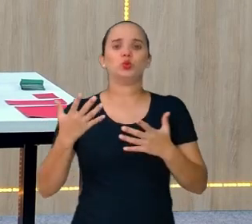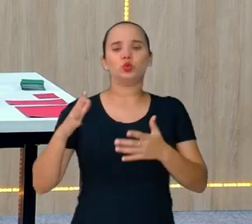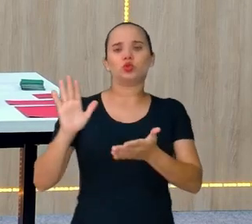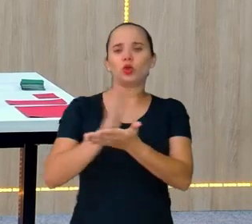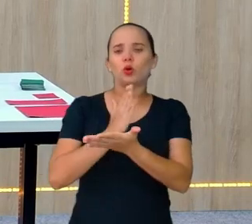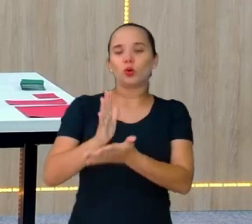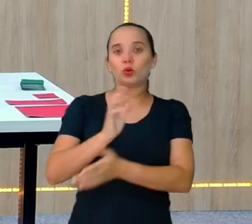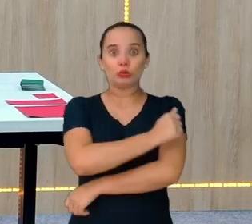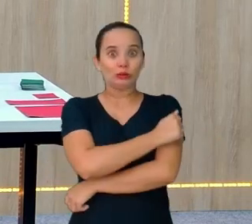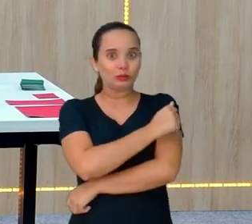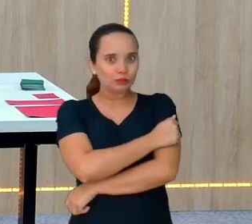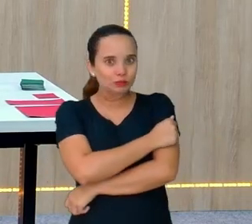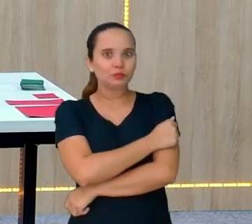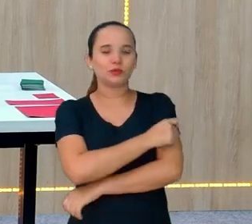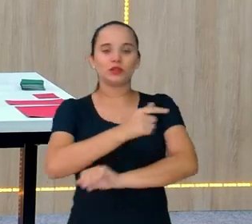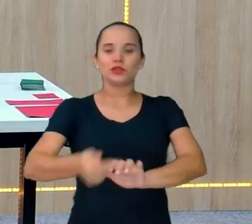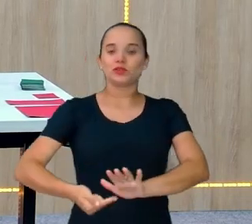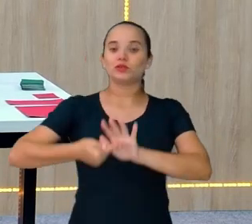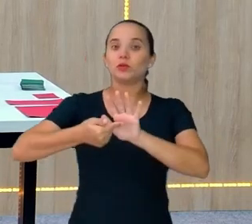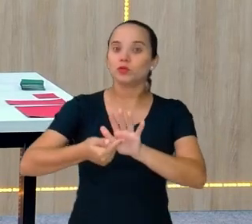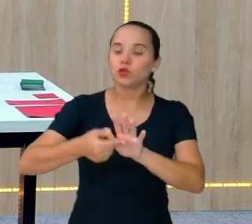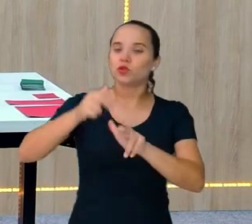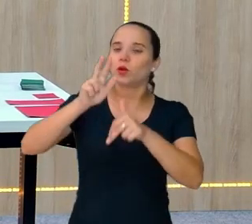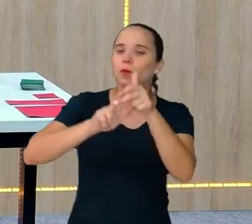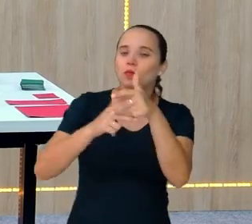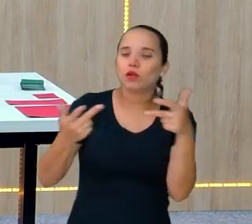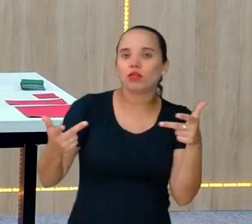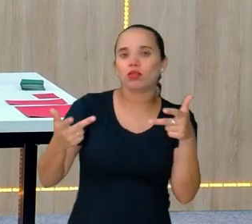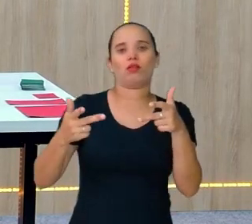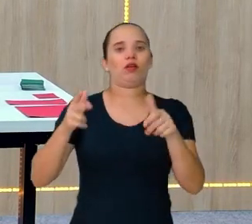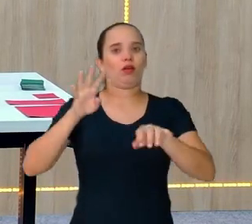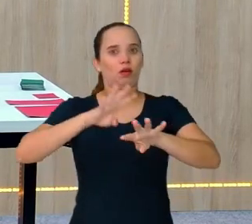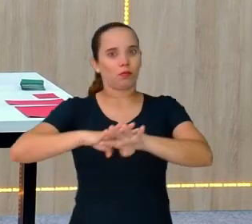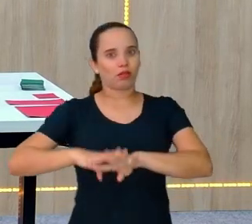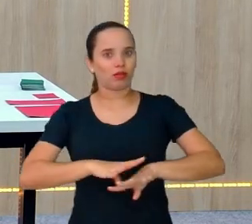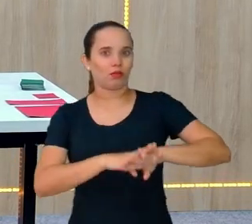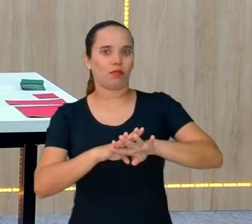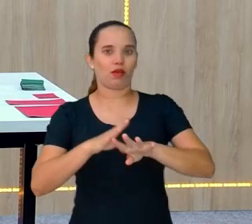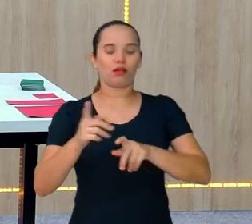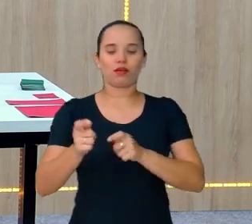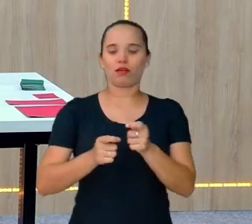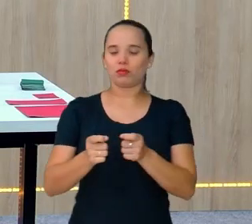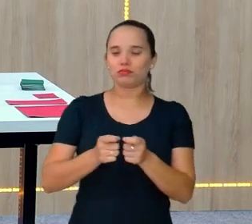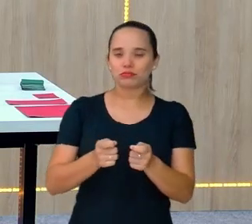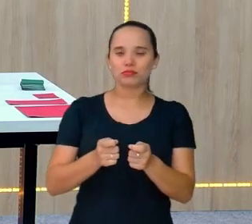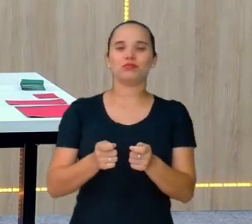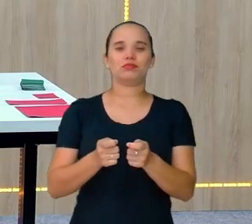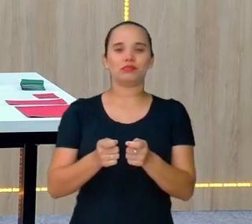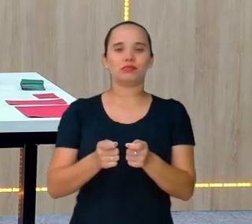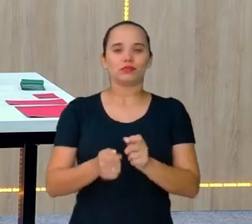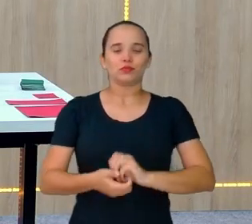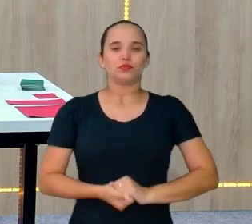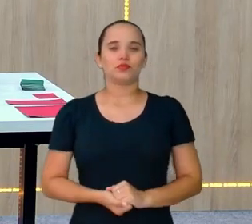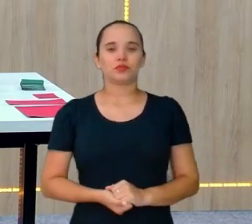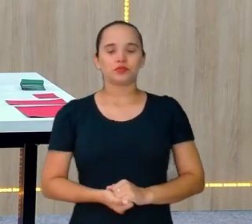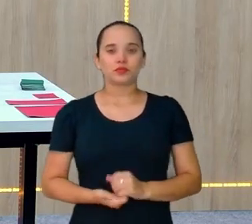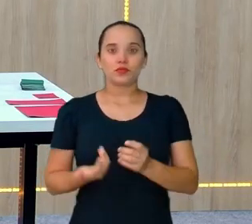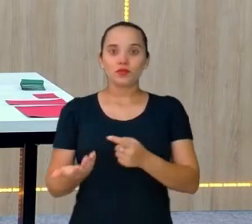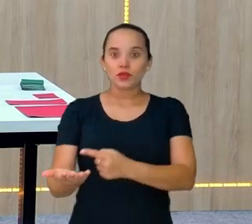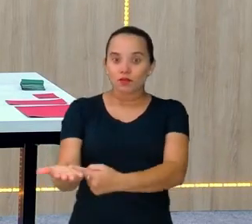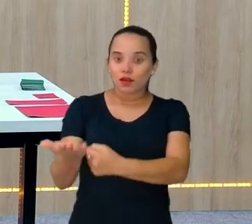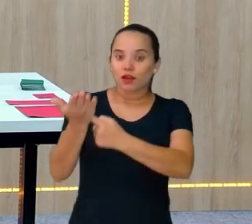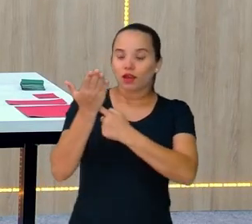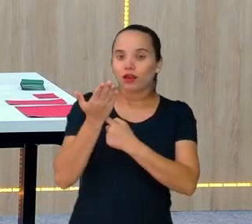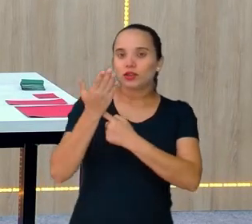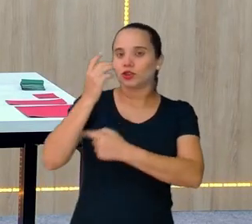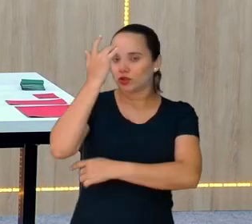a gente está mostrando com ferramentas matemáticas, ou seja, um material manipulativo que vai facilitar